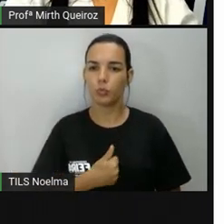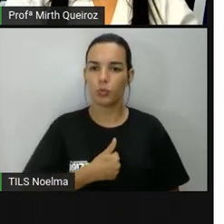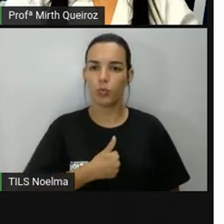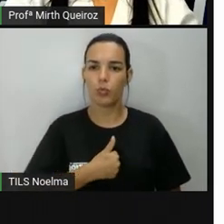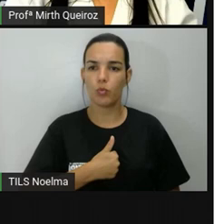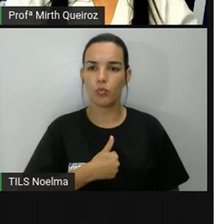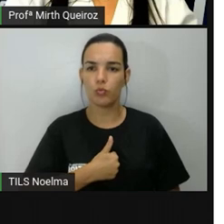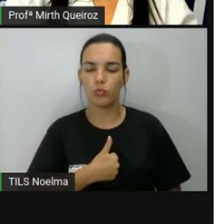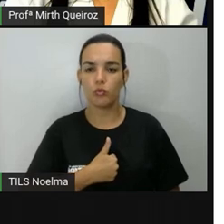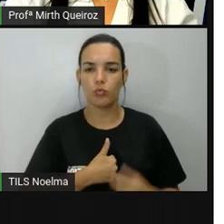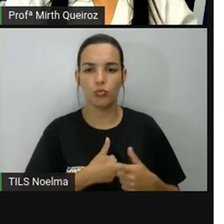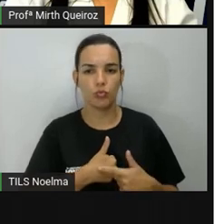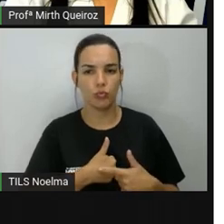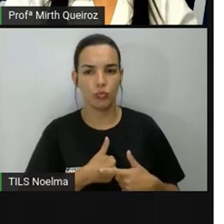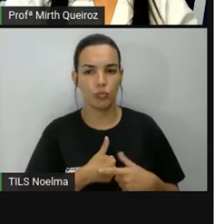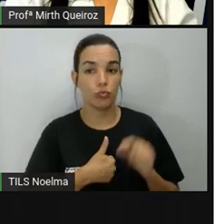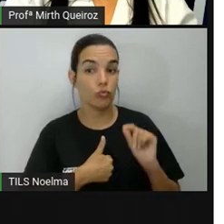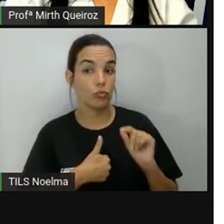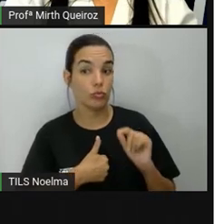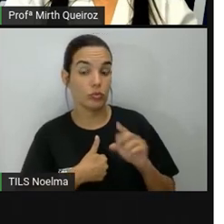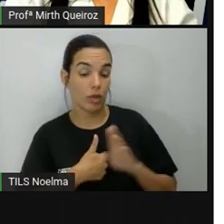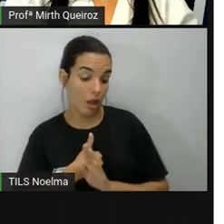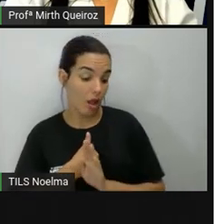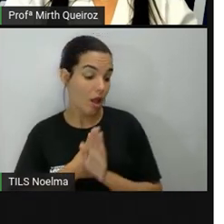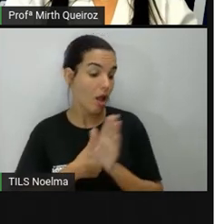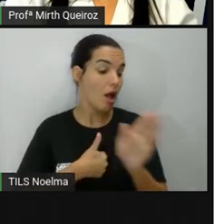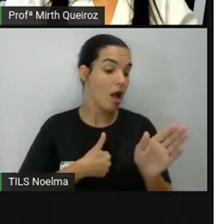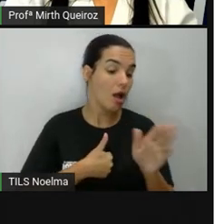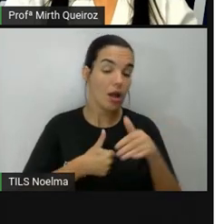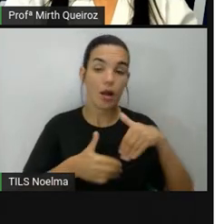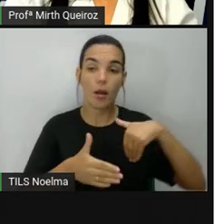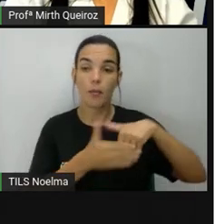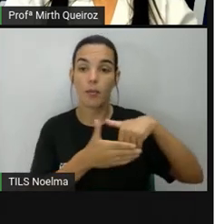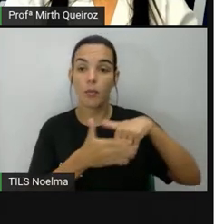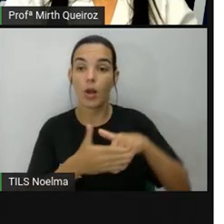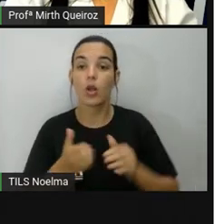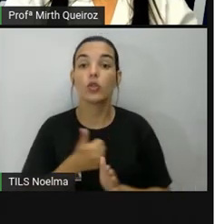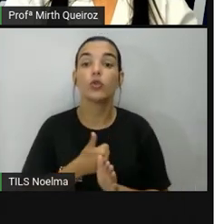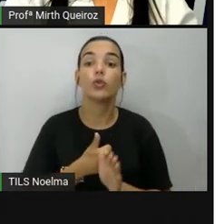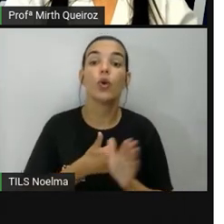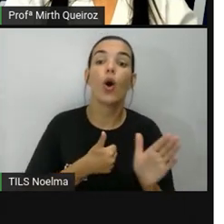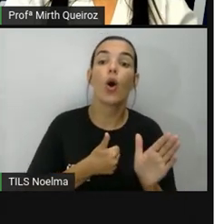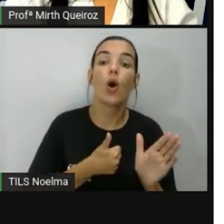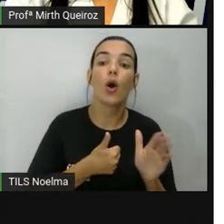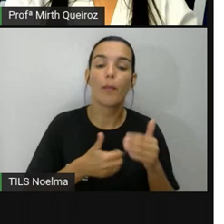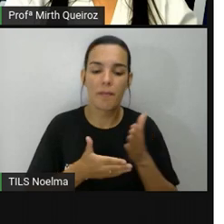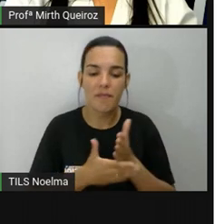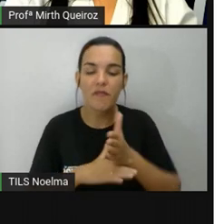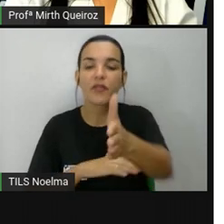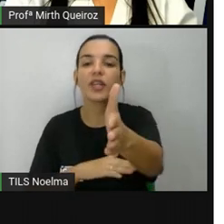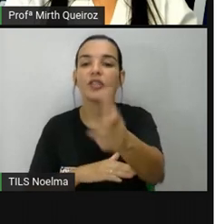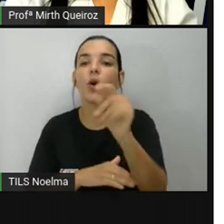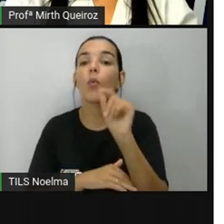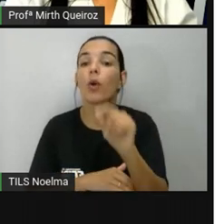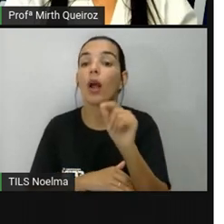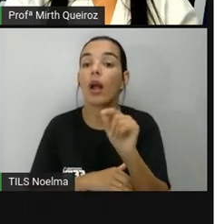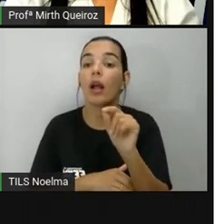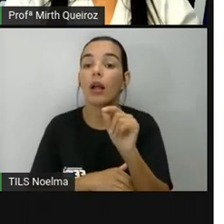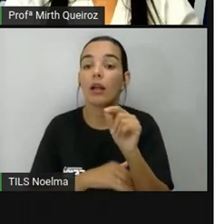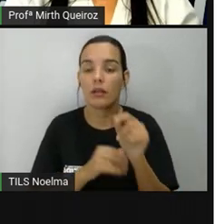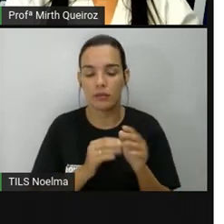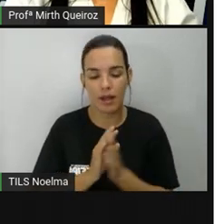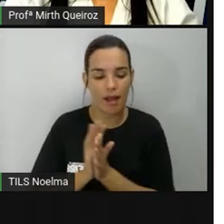ventos, certo? E aí, a gente vai descobrir para onde é que ele vai jogar. Se ele jogou aí para frente, porém,